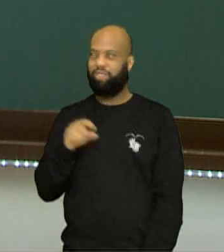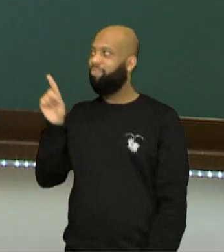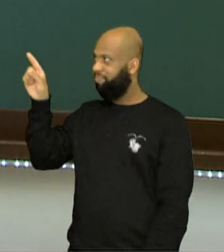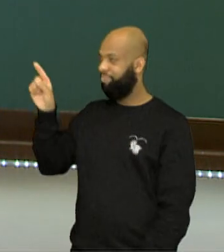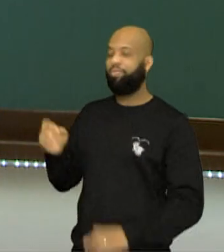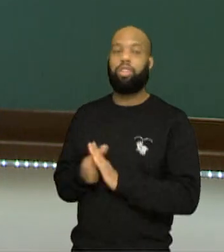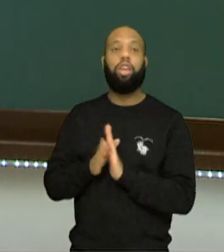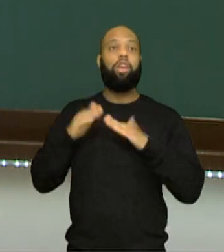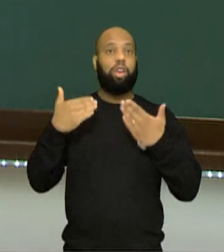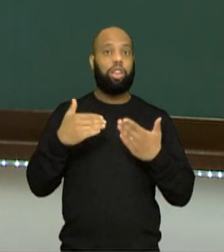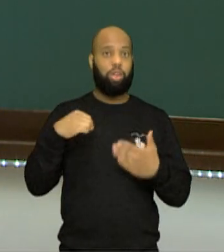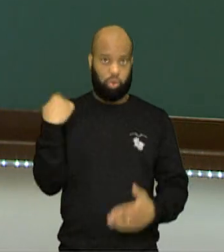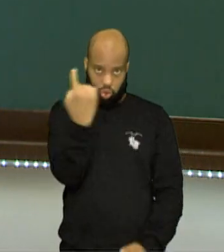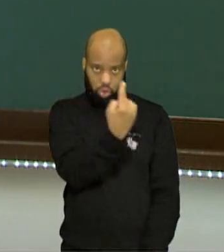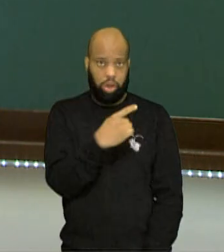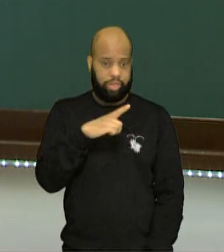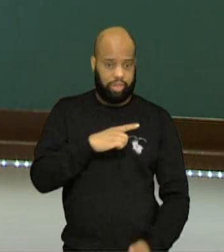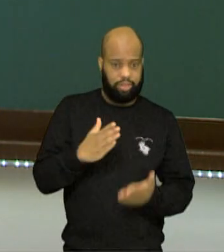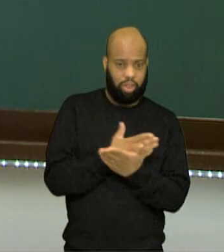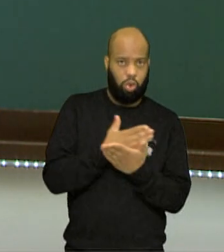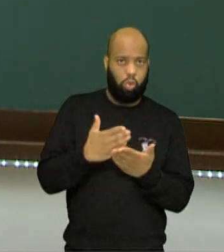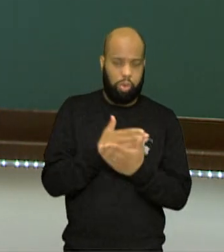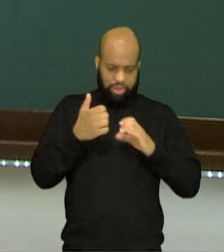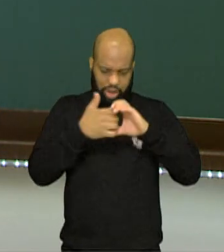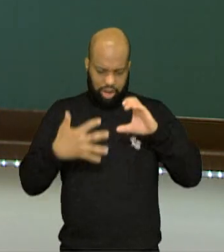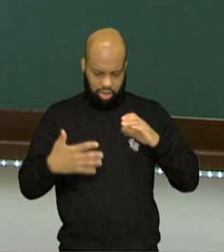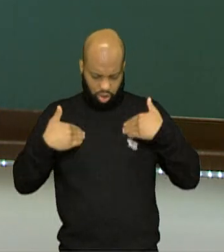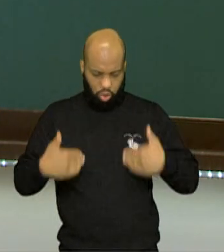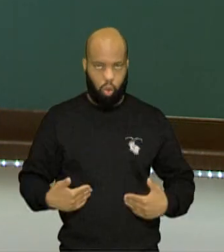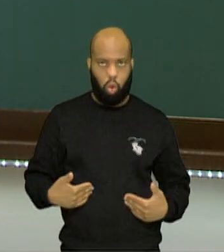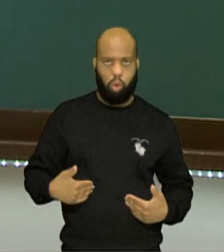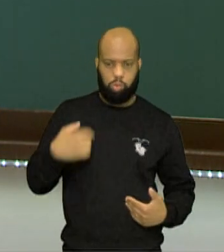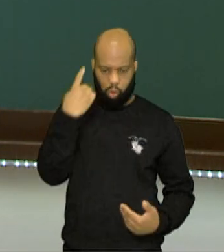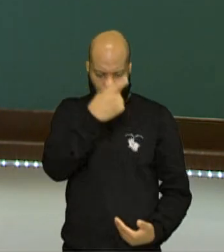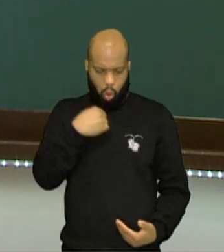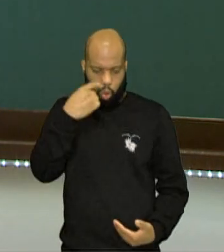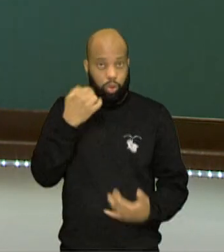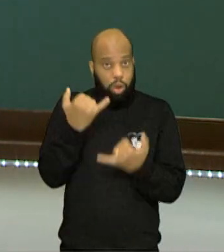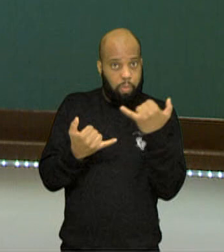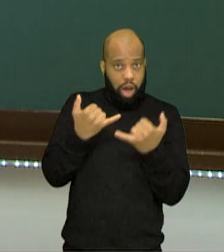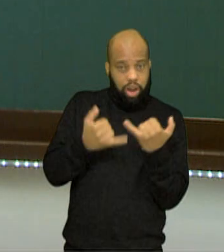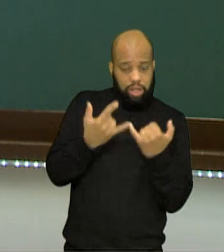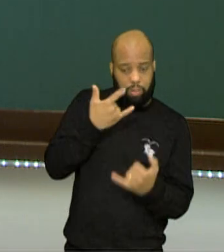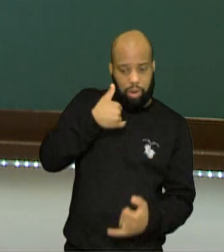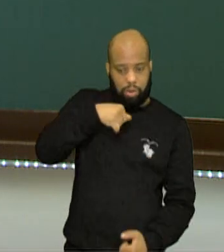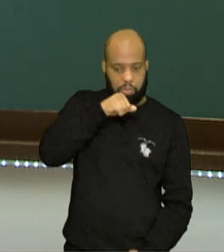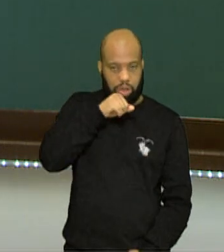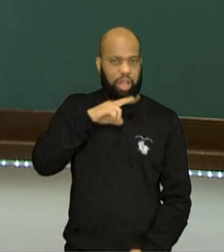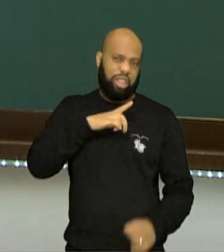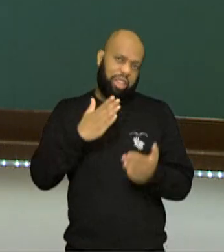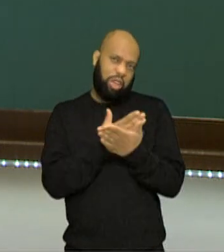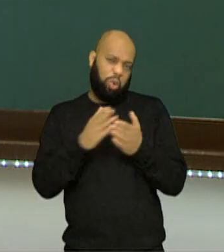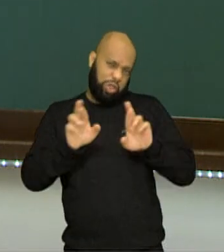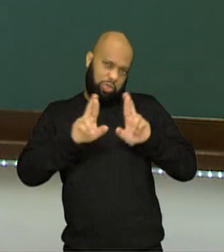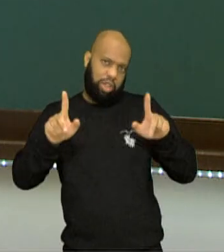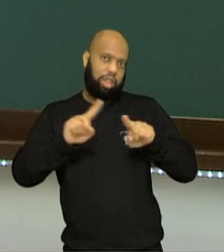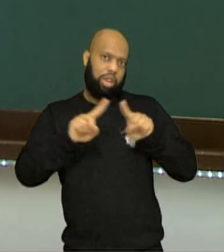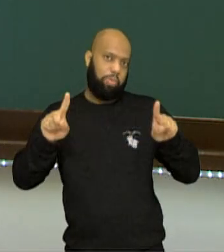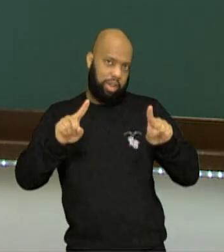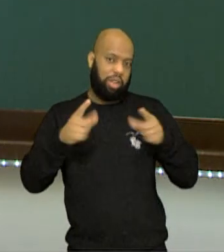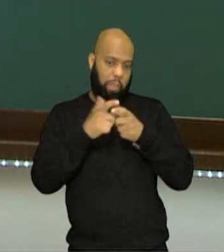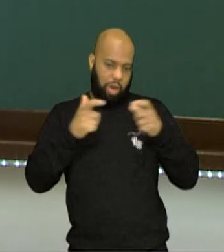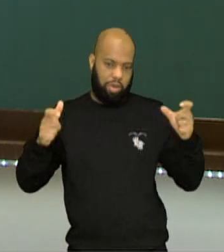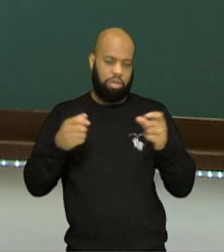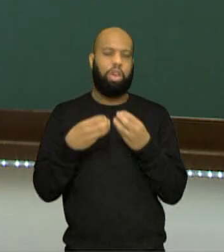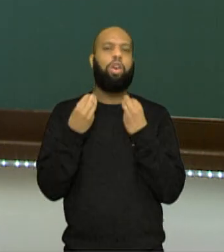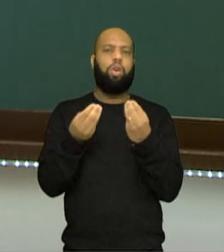temos traços semelhantes aos nossos pais, aos nossos genitores, alguns nem tanto, mas afinal, como